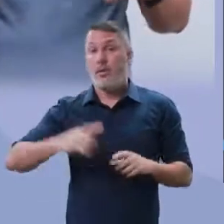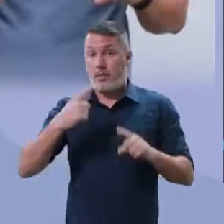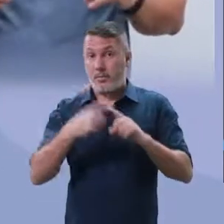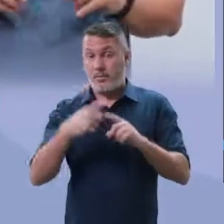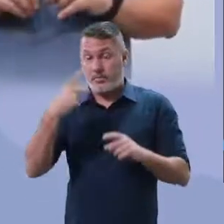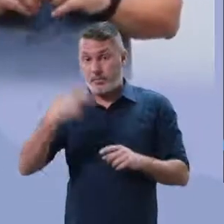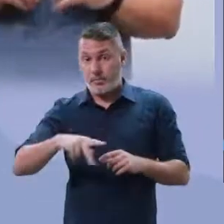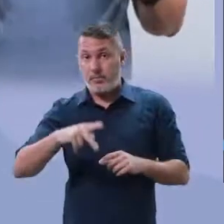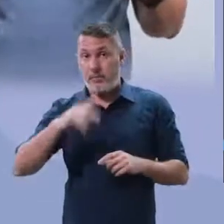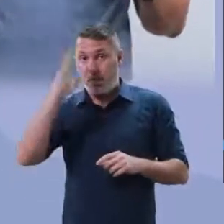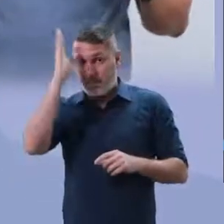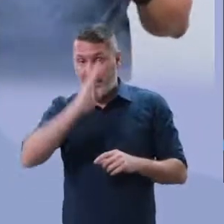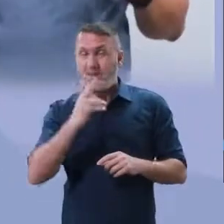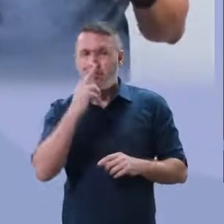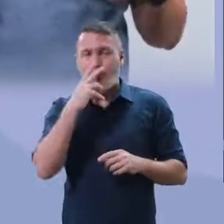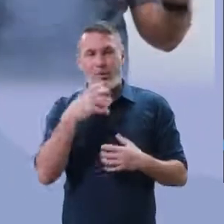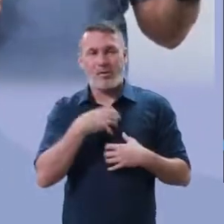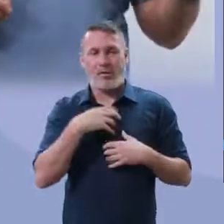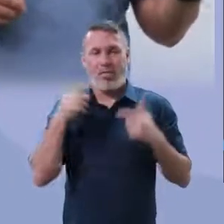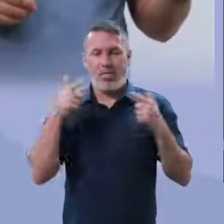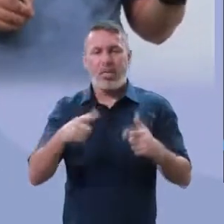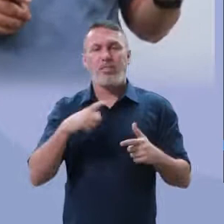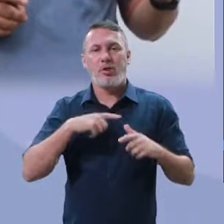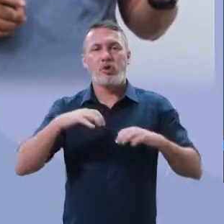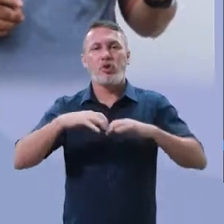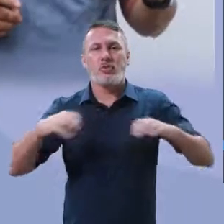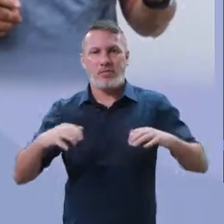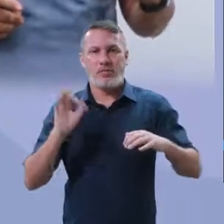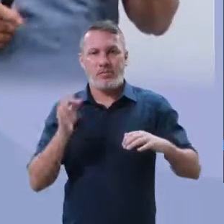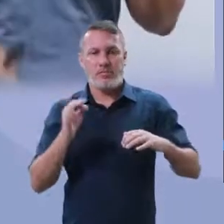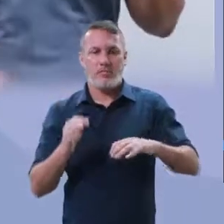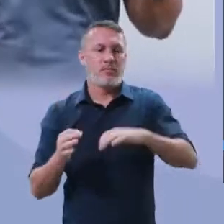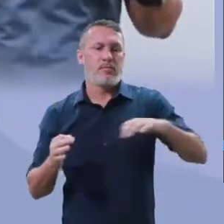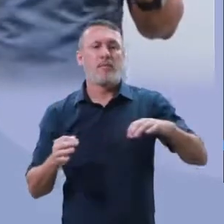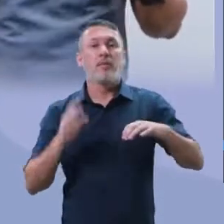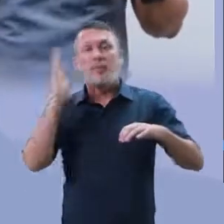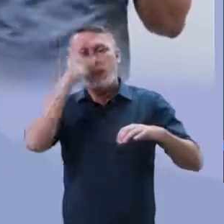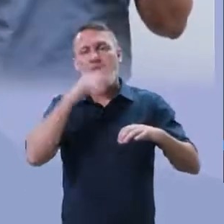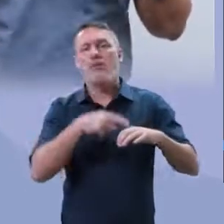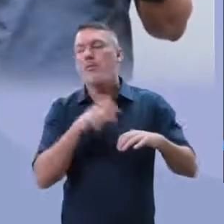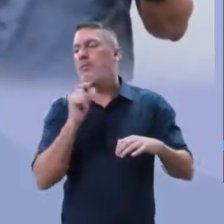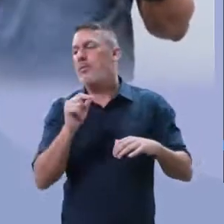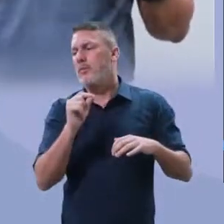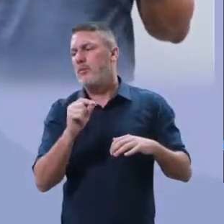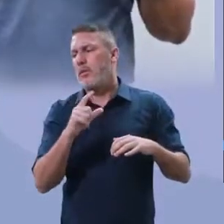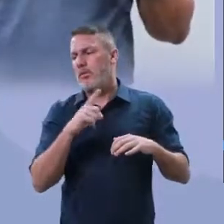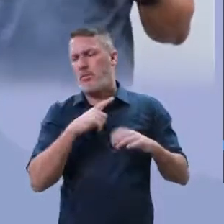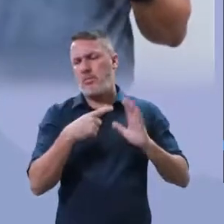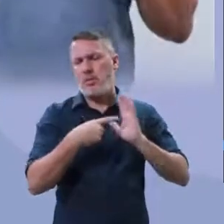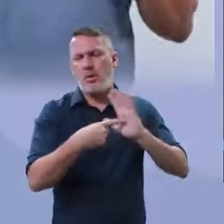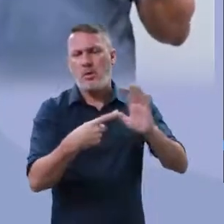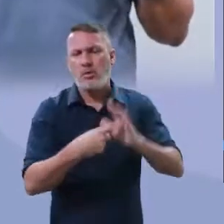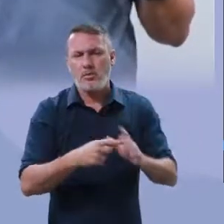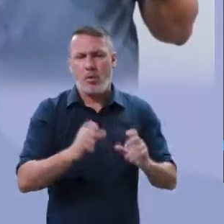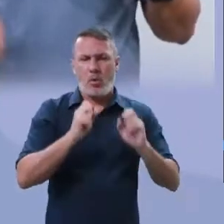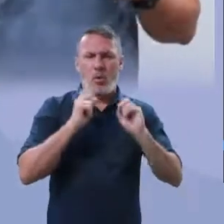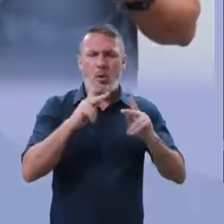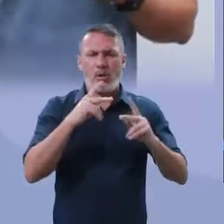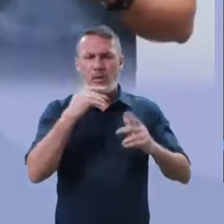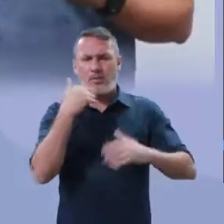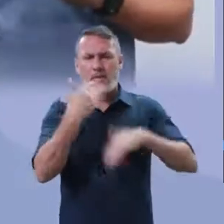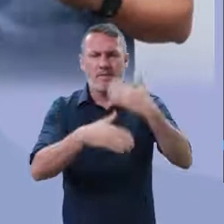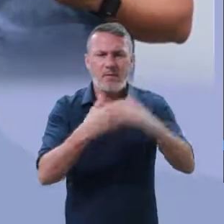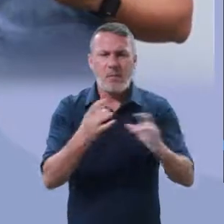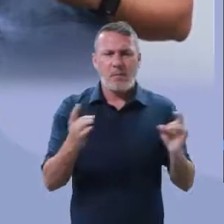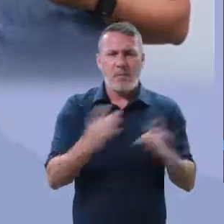Né? O nosso Brasil é dividido em dois Brasis. Um Brasil que ele é perfeito, é evoluído, que ele tem todos os direitos,